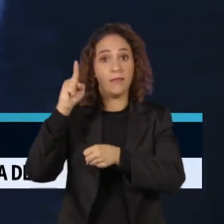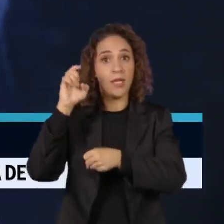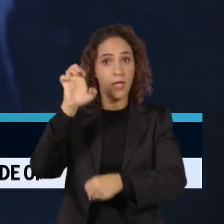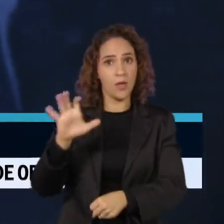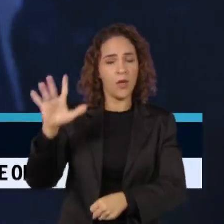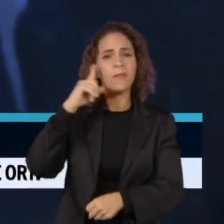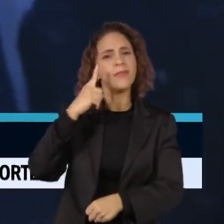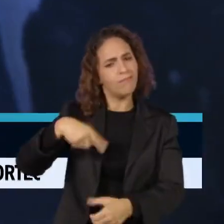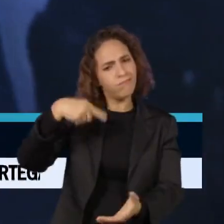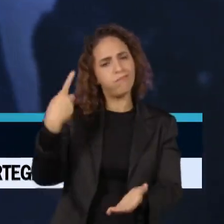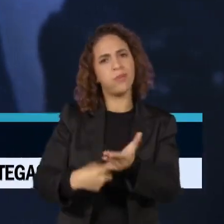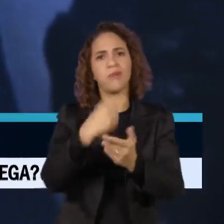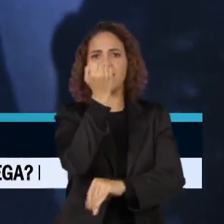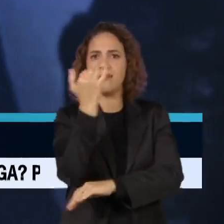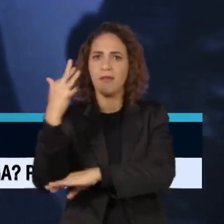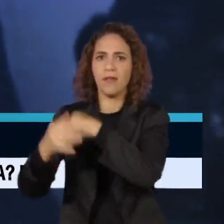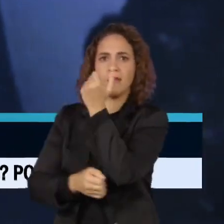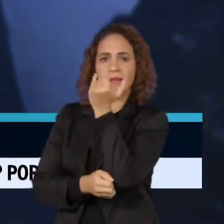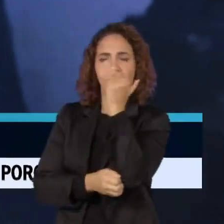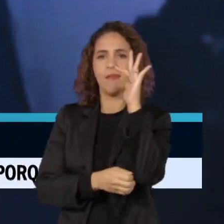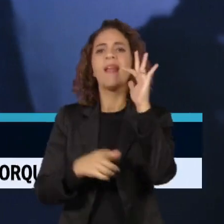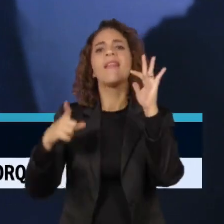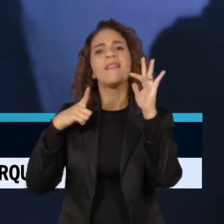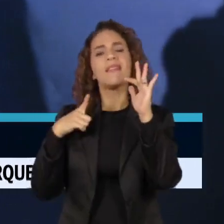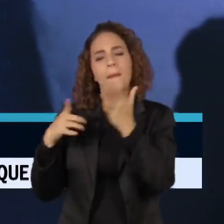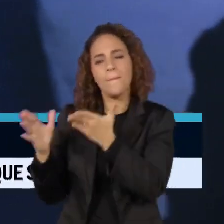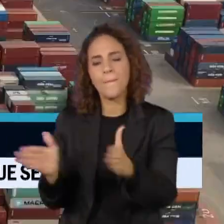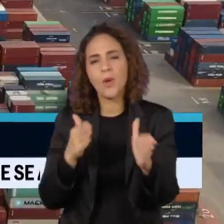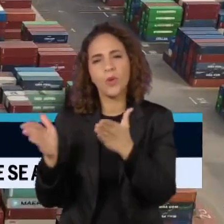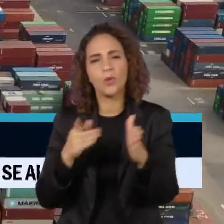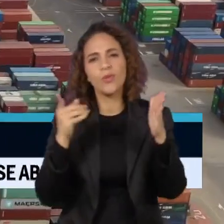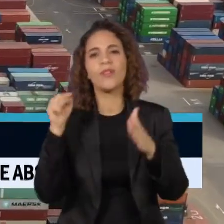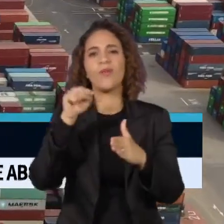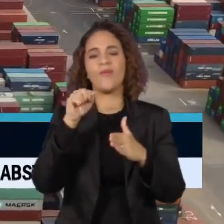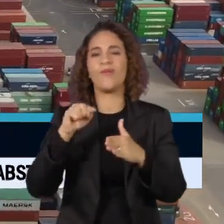compromissos ambientais na cadeia produtiva dos países da América do Sul.